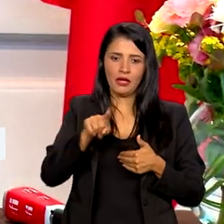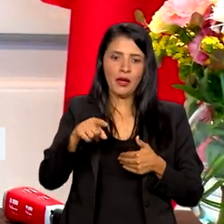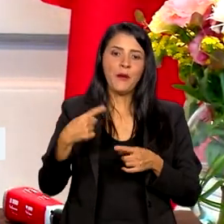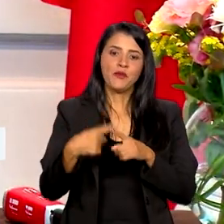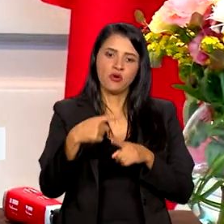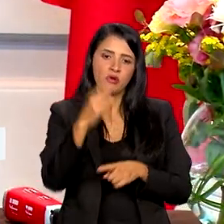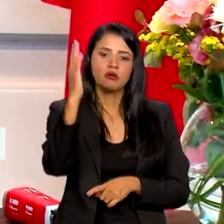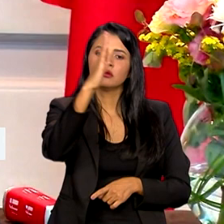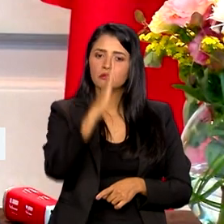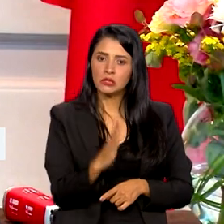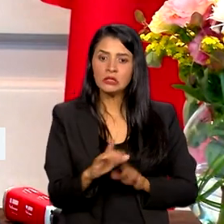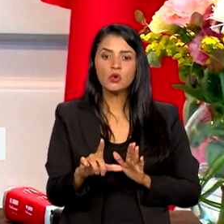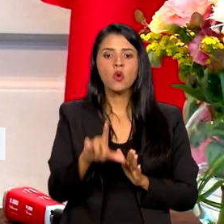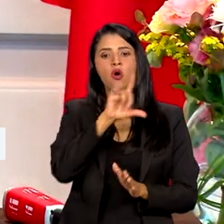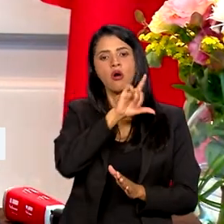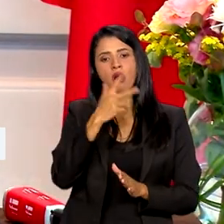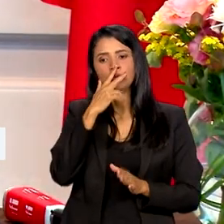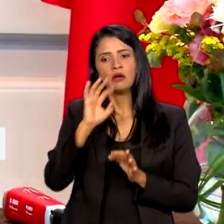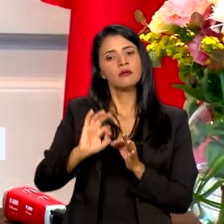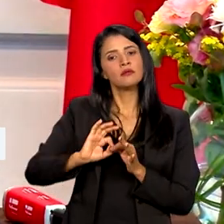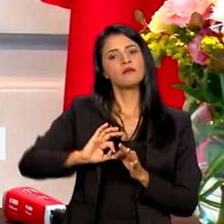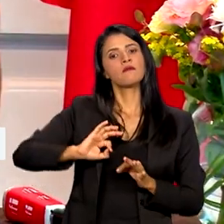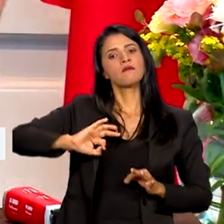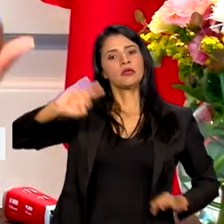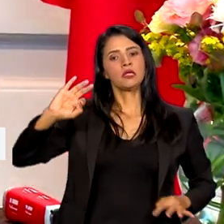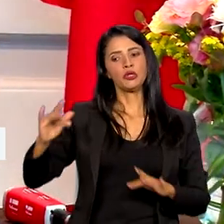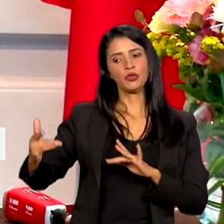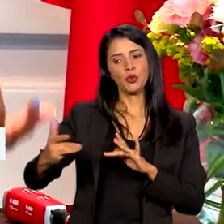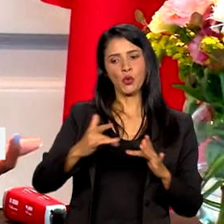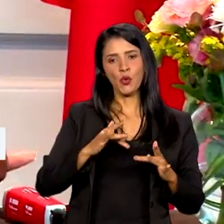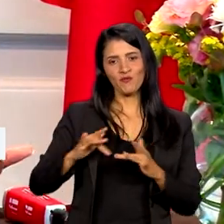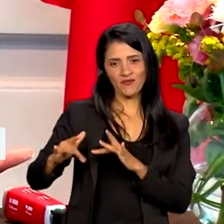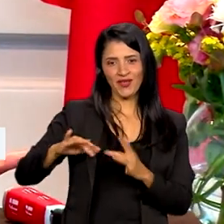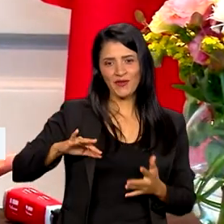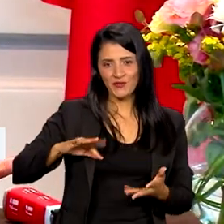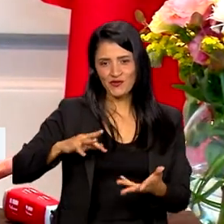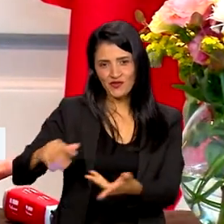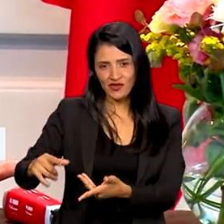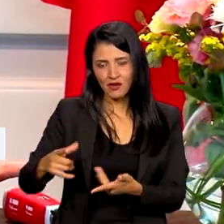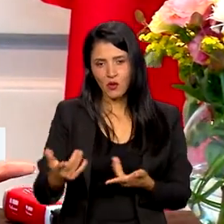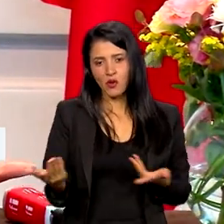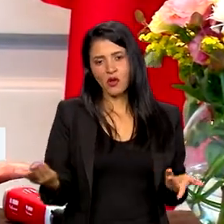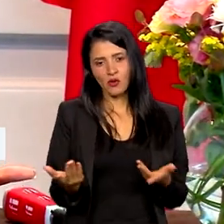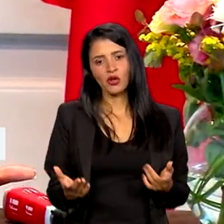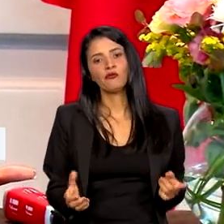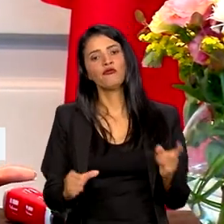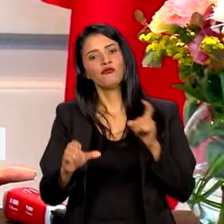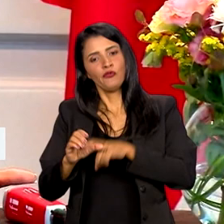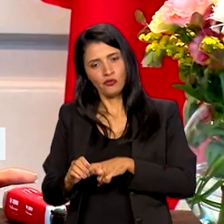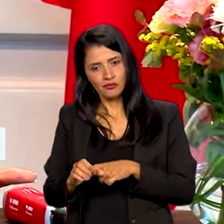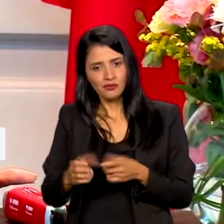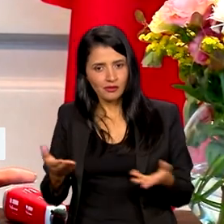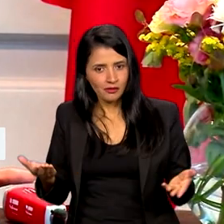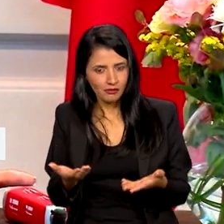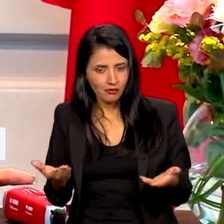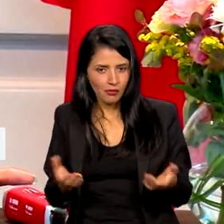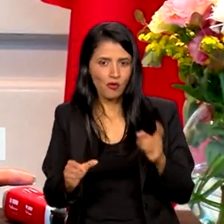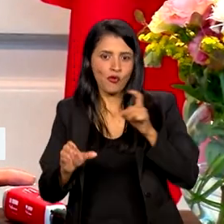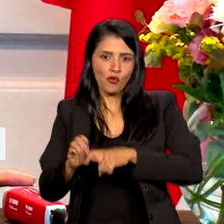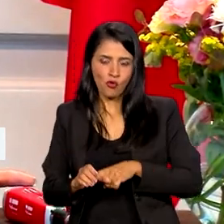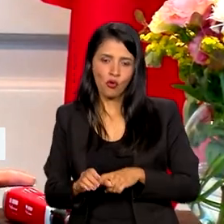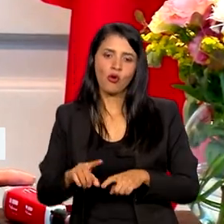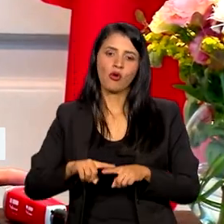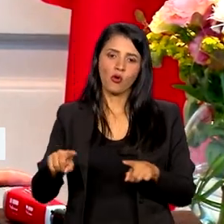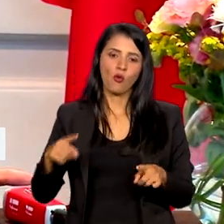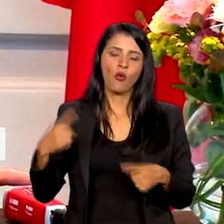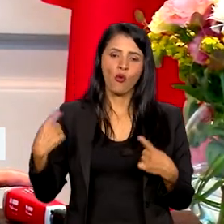visto que o país estava um pouco afastado desse mapa político mundial e agora a gente retornar com um dos maiores